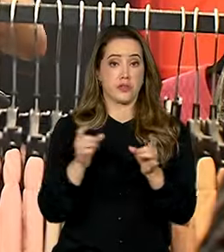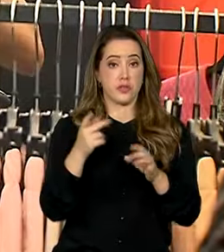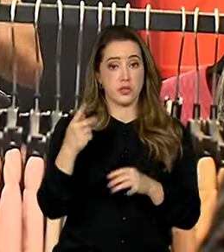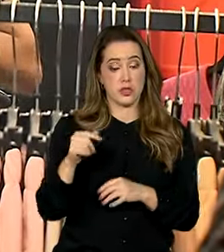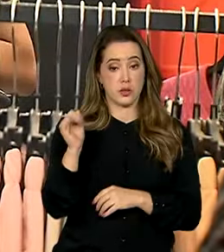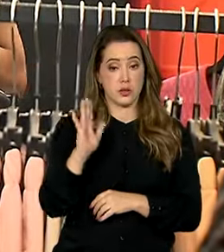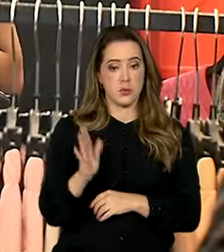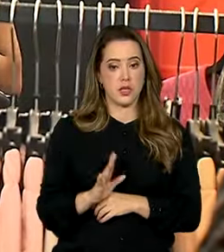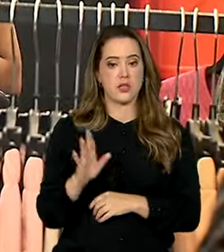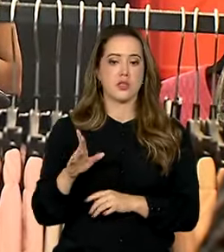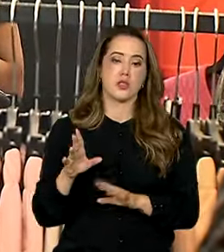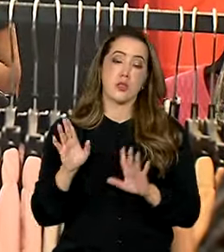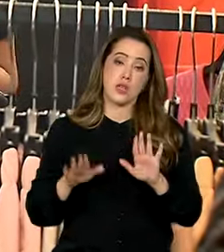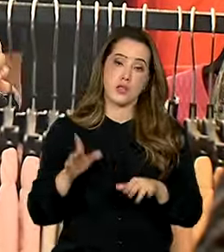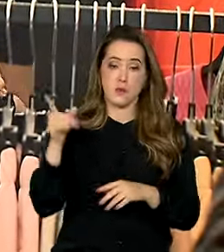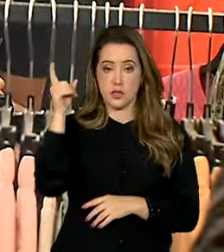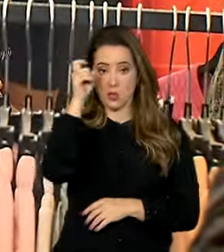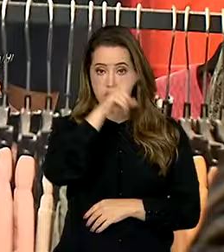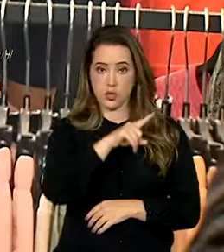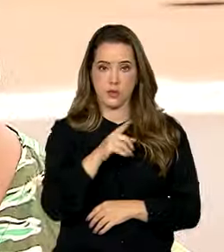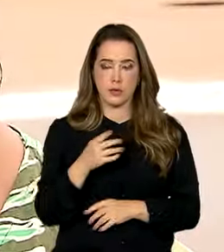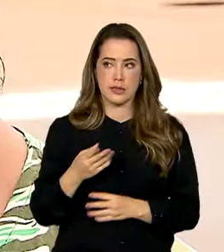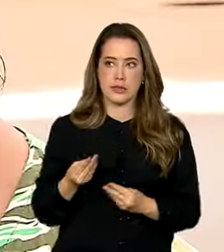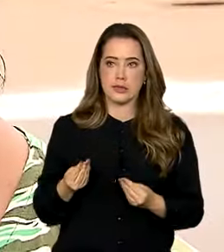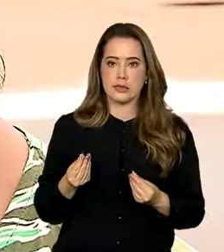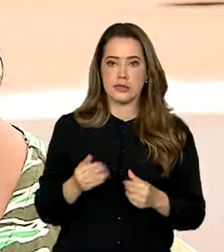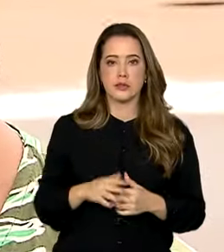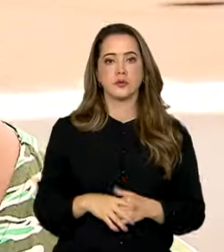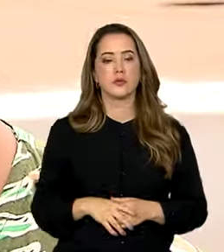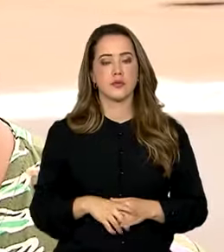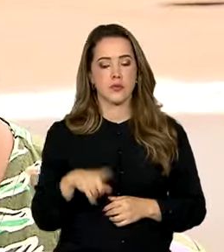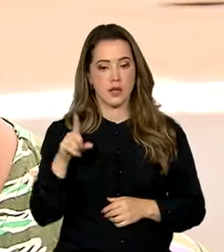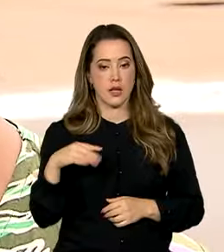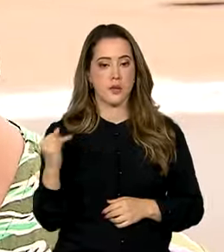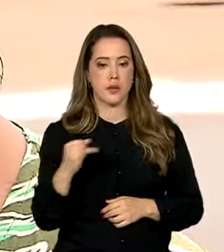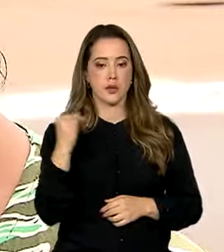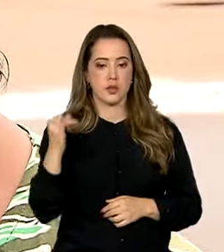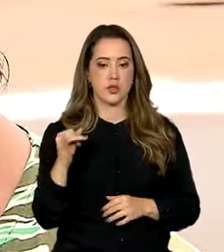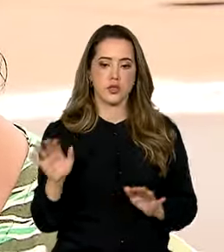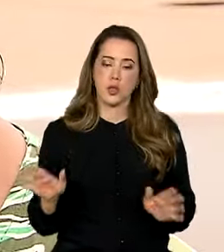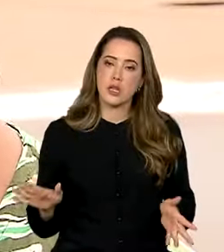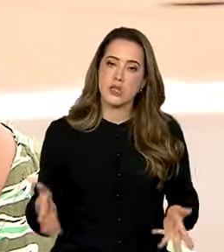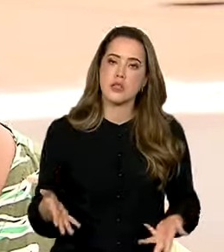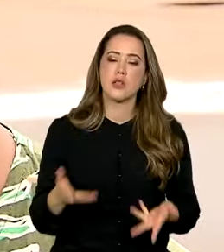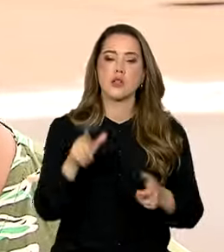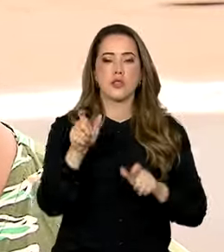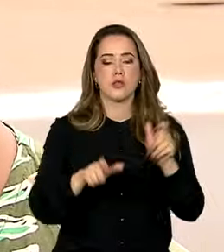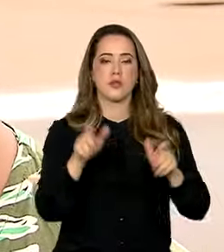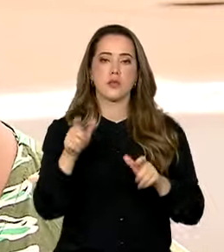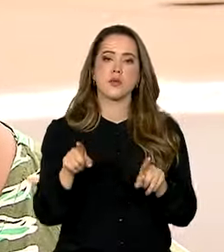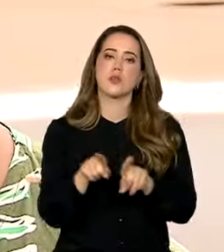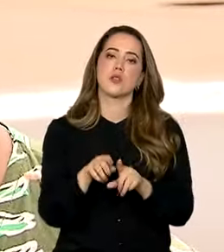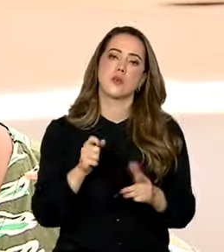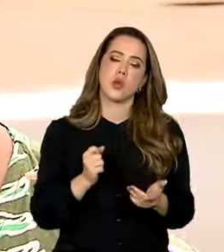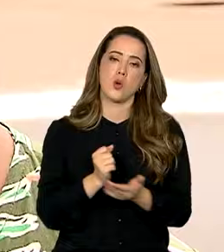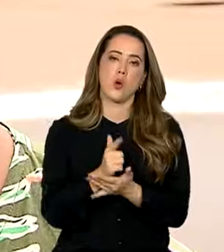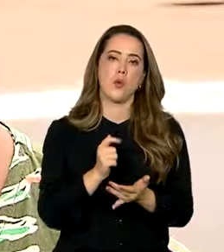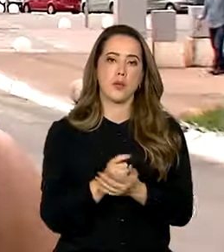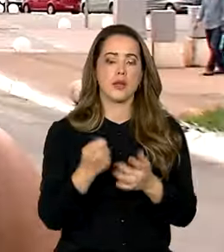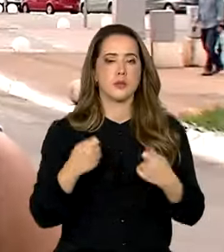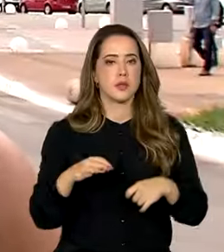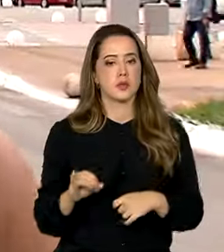Brasil. E é até difícil de resistir. Vale a pena. Eu incentivo as pessoas e também tem que